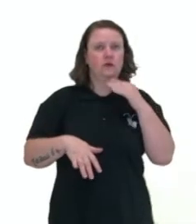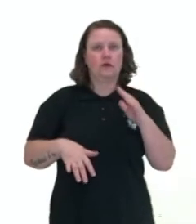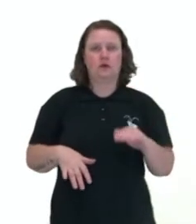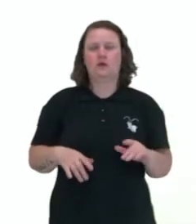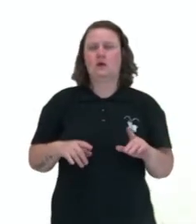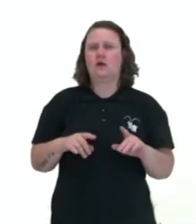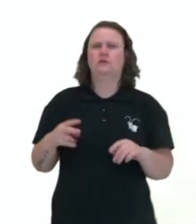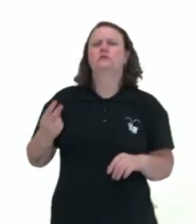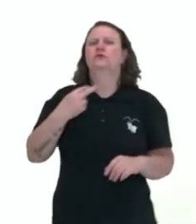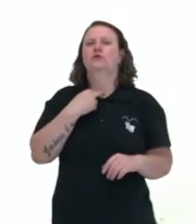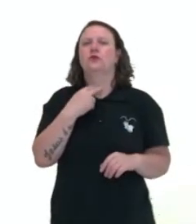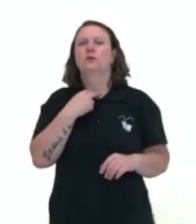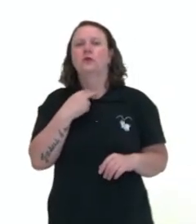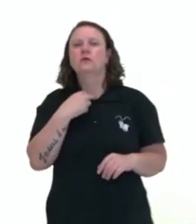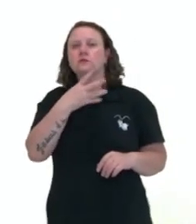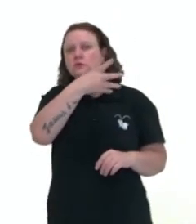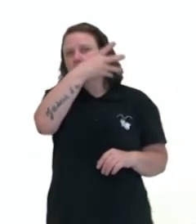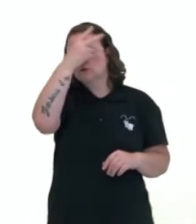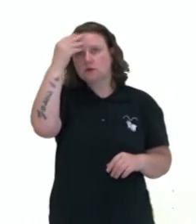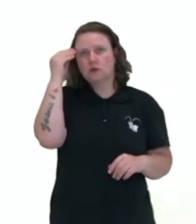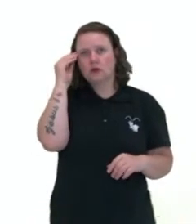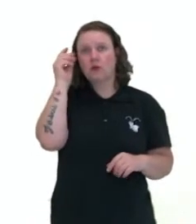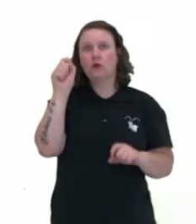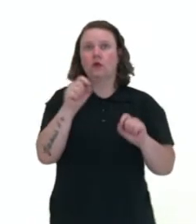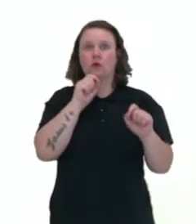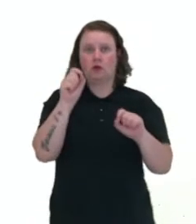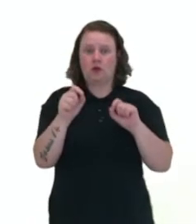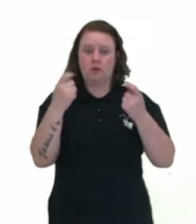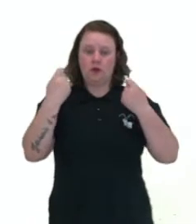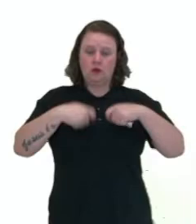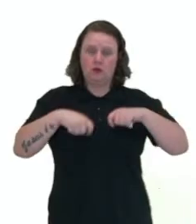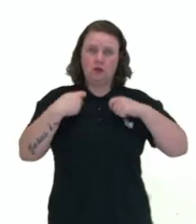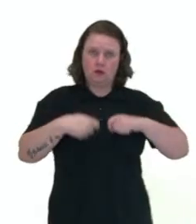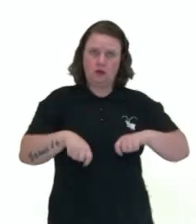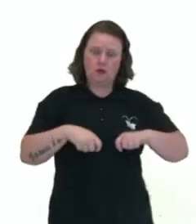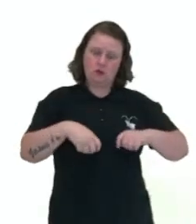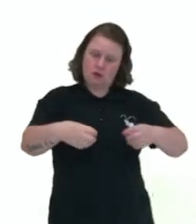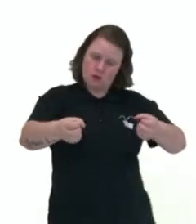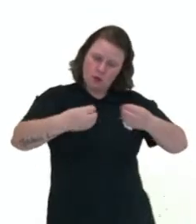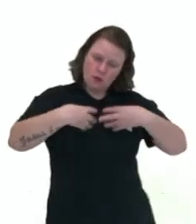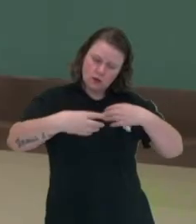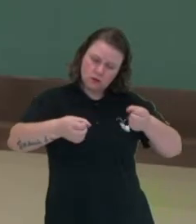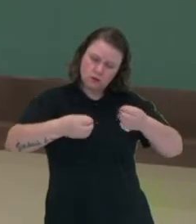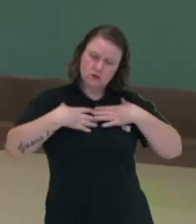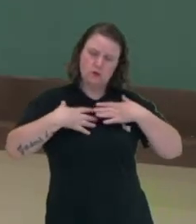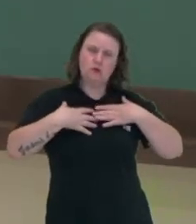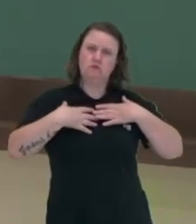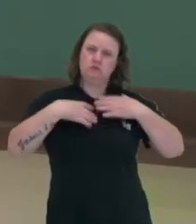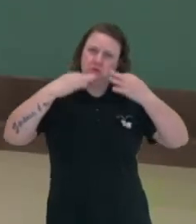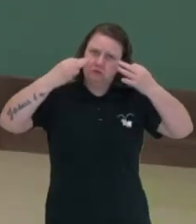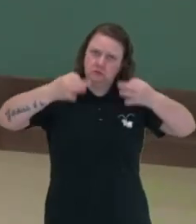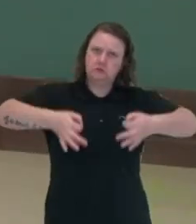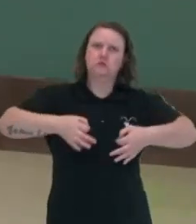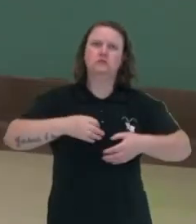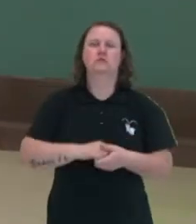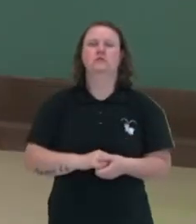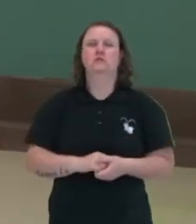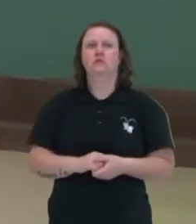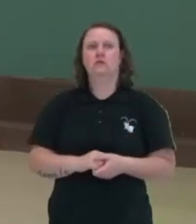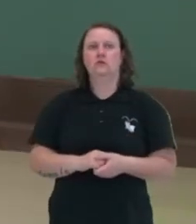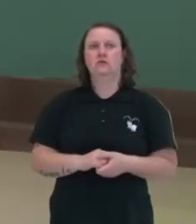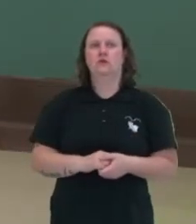pode dispensar ótimas missões de moral. Vamos às diferenças entre as duas versões.